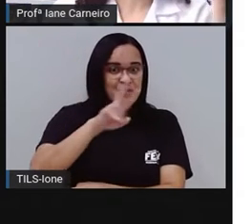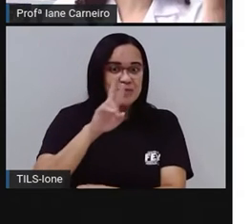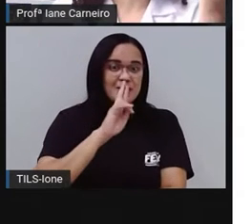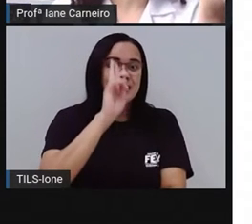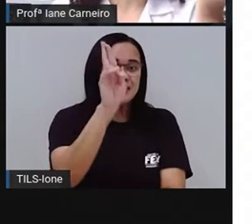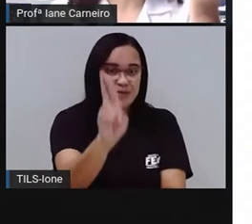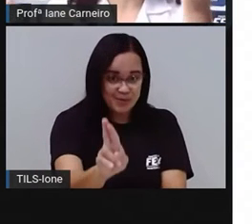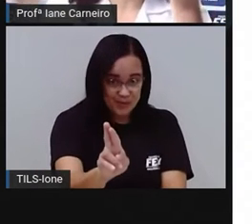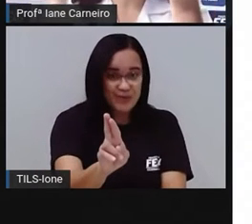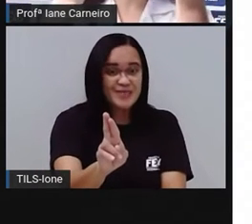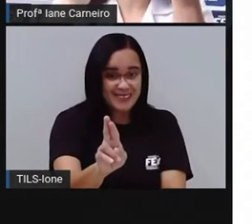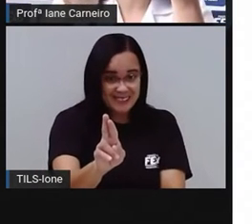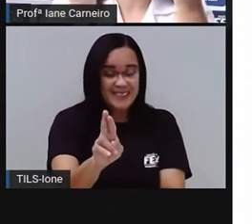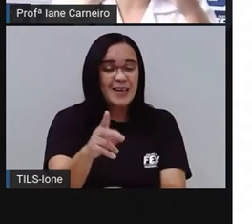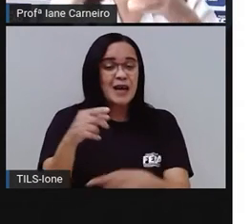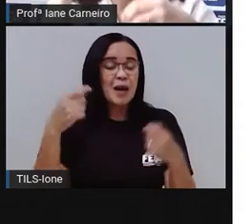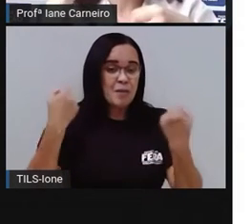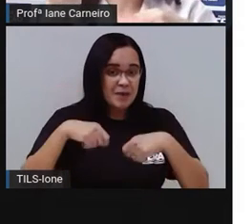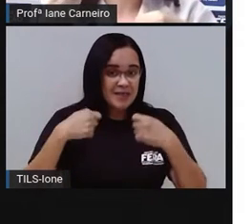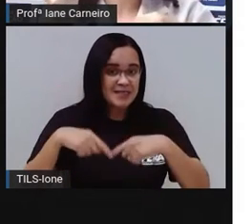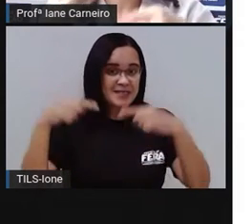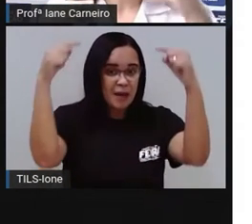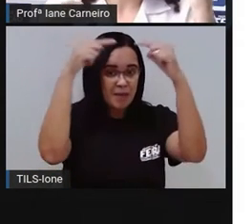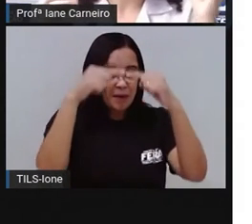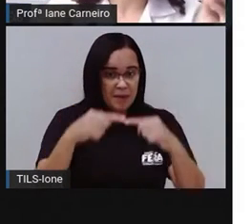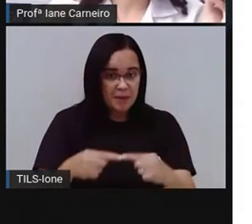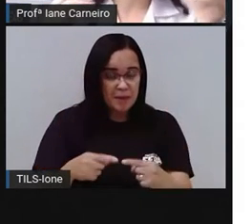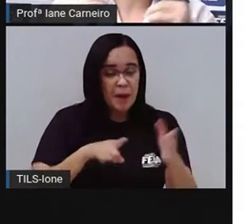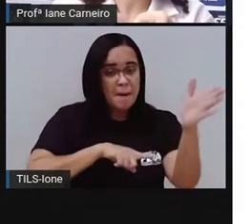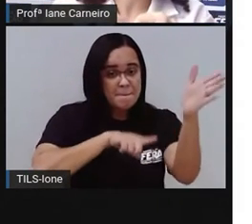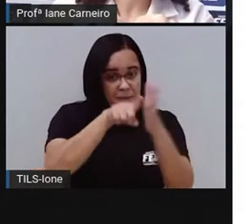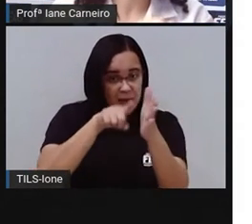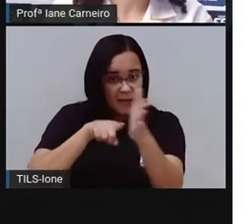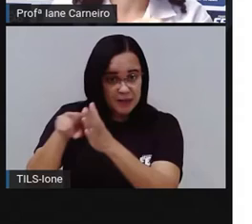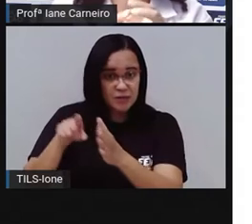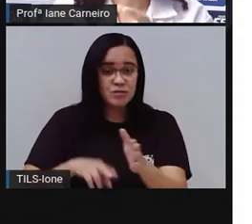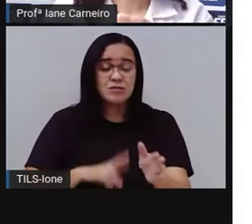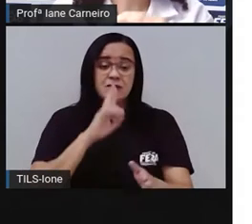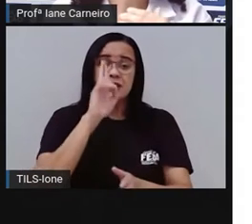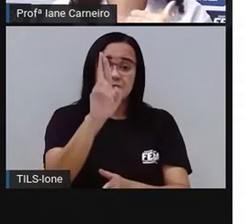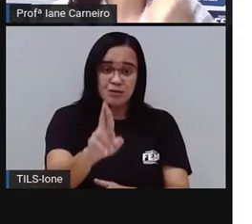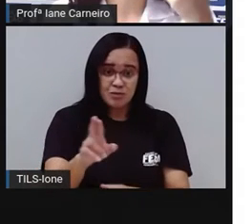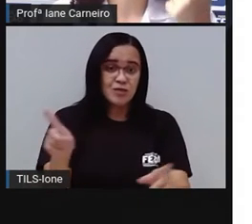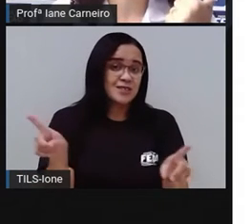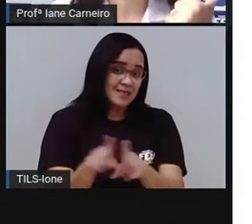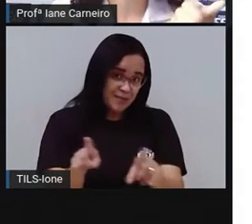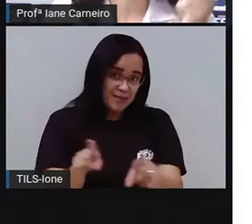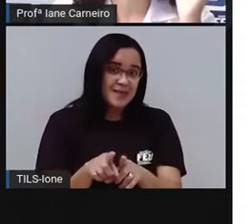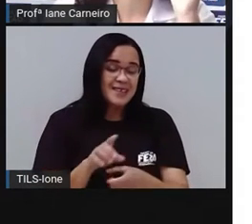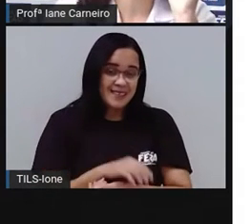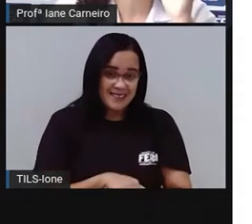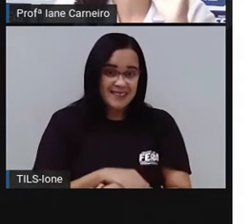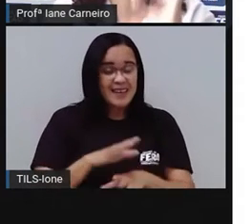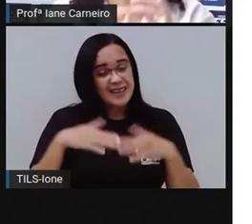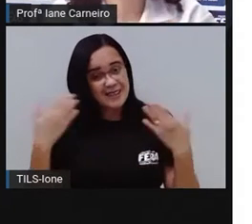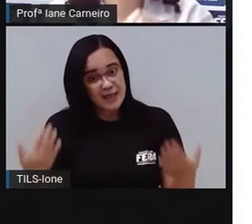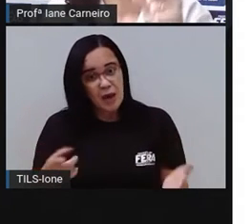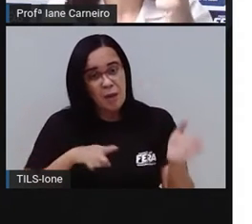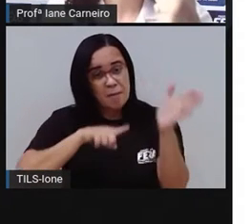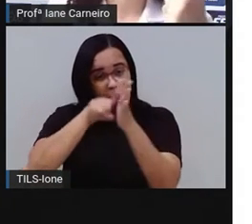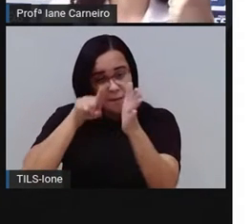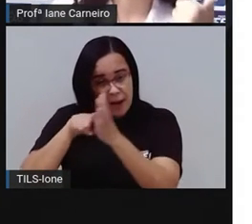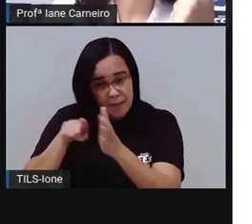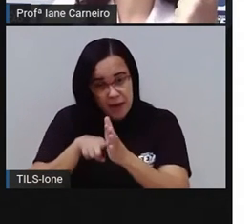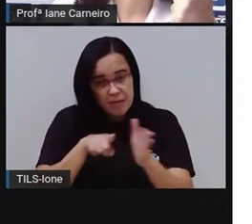Então, tem que ter, ó, relação entre a pergunta e a resposta que a gente tá fazendo. Então, adivinhas, elas são perguntas